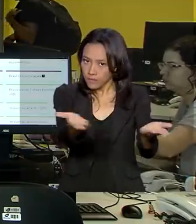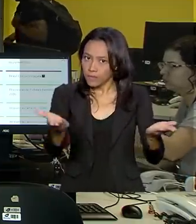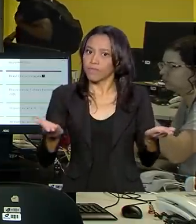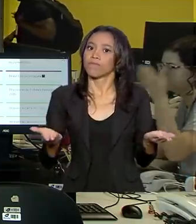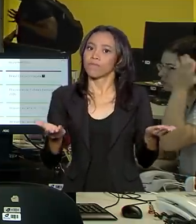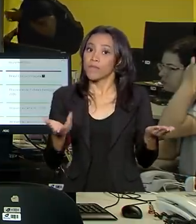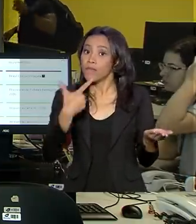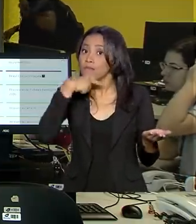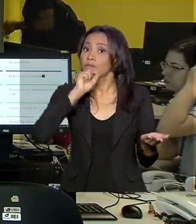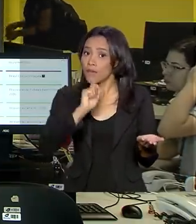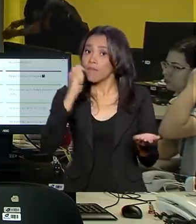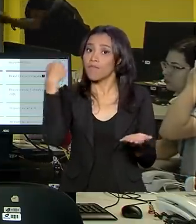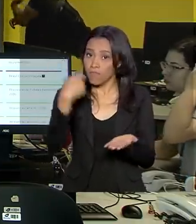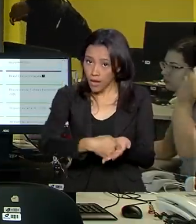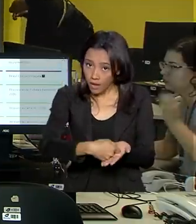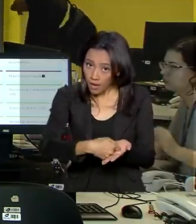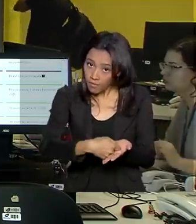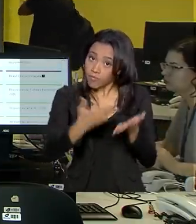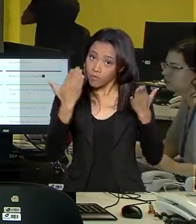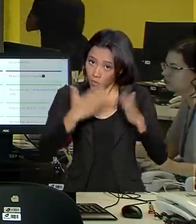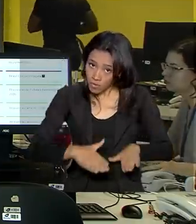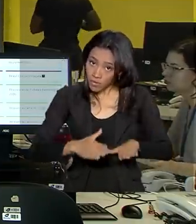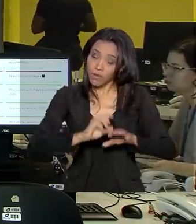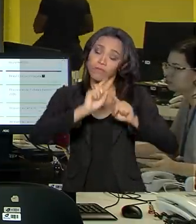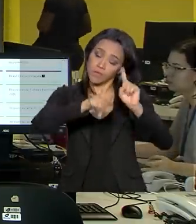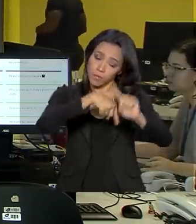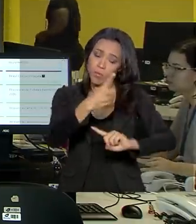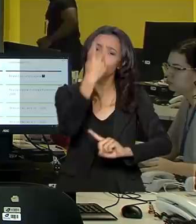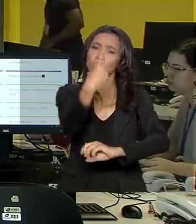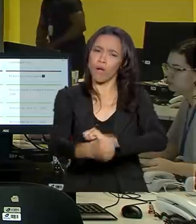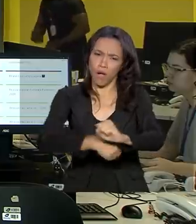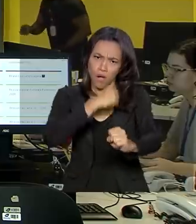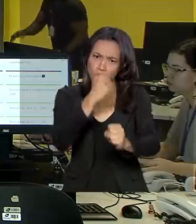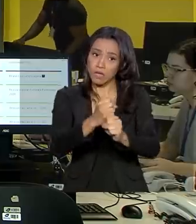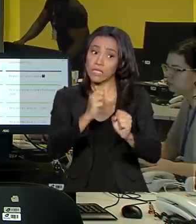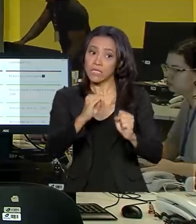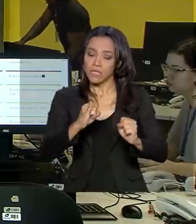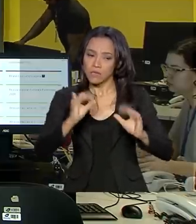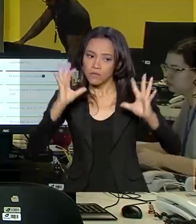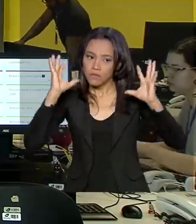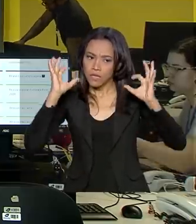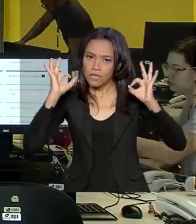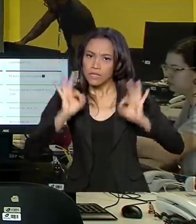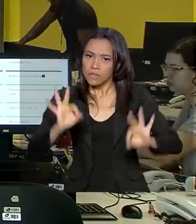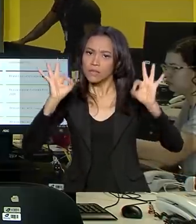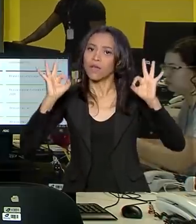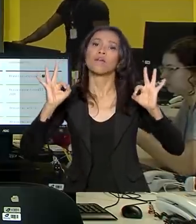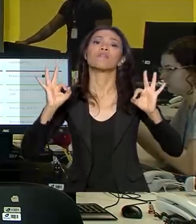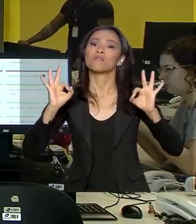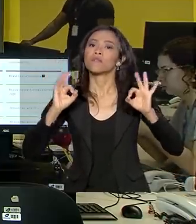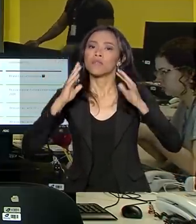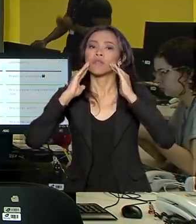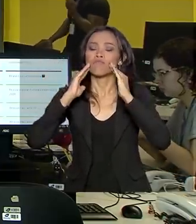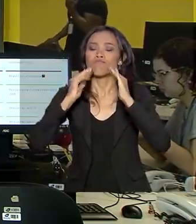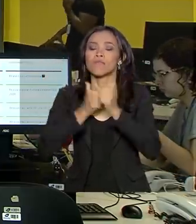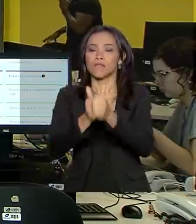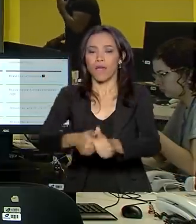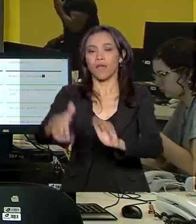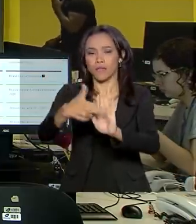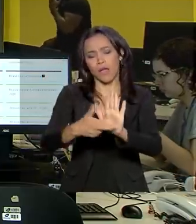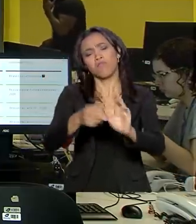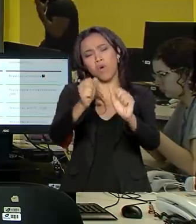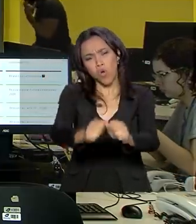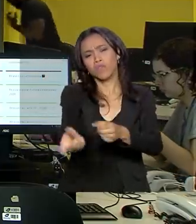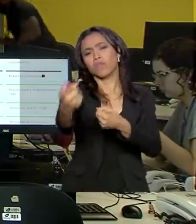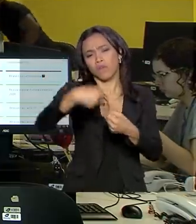dizendo. E quem pagar o que recebeu indevidamente pode, depois de um ano, se ficar comprovado que atende as regras do programa, voltar a